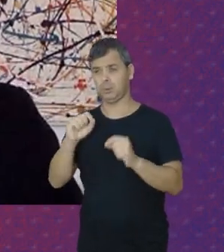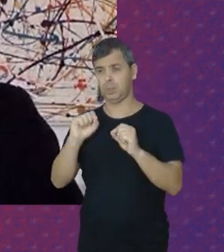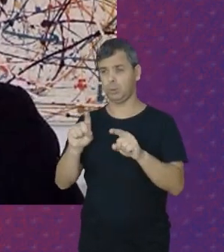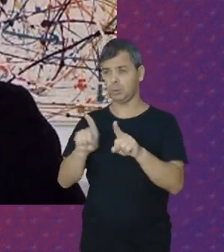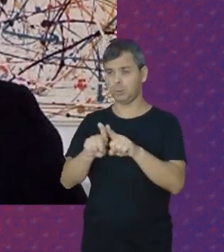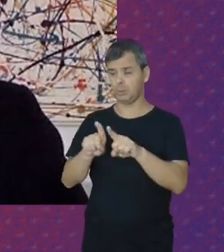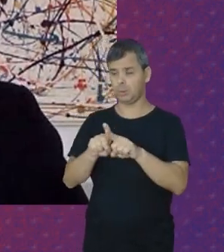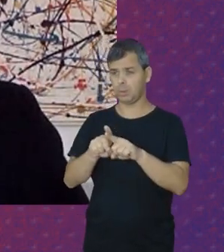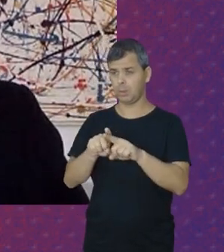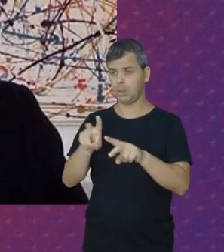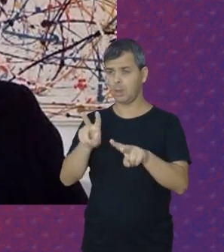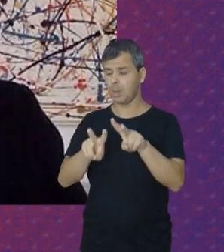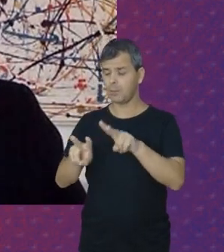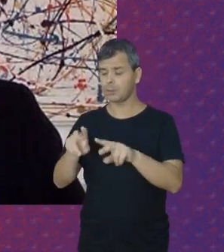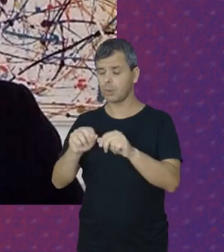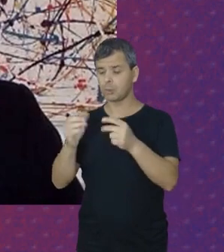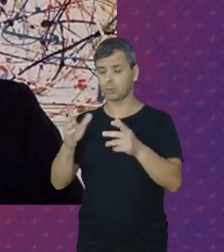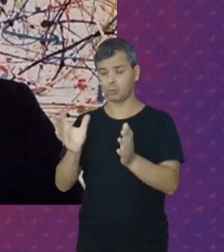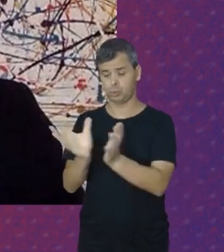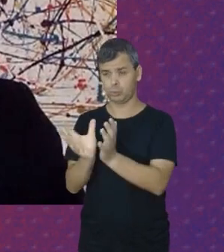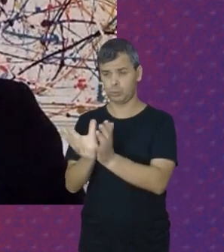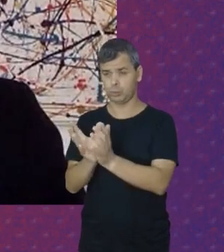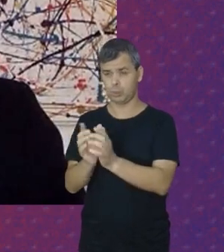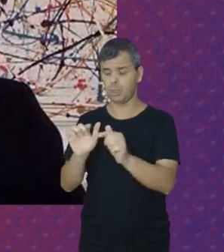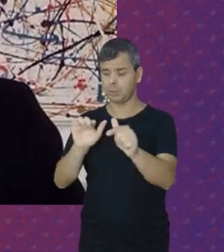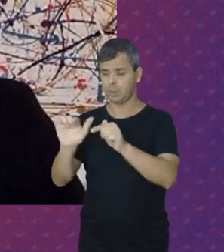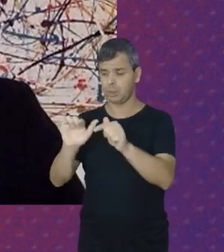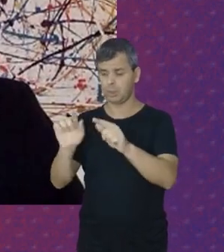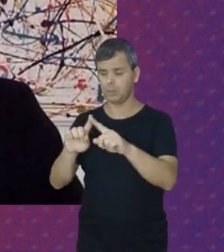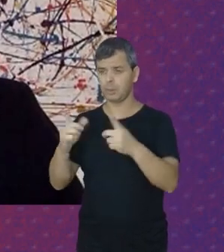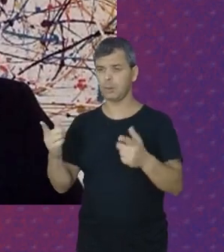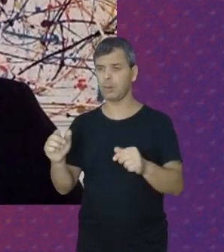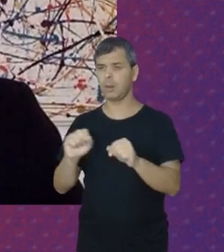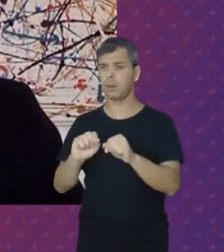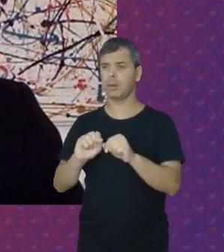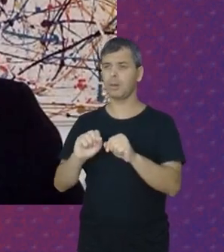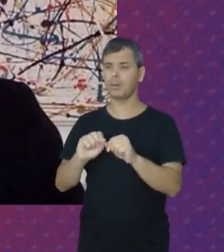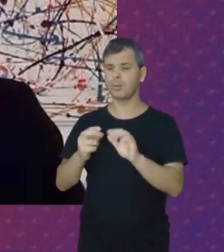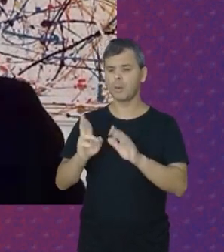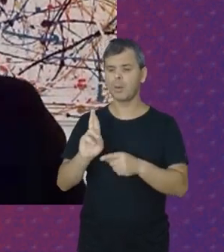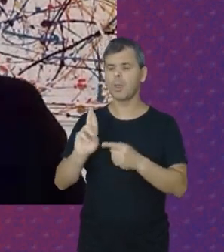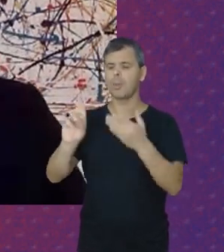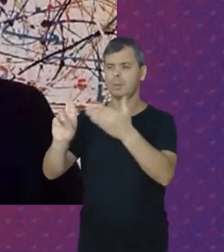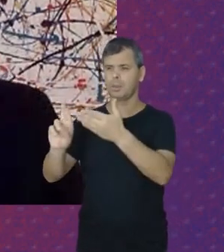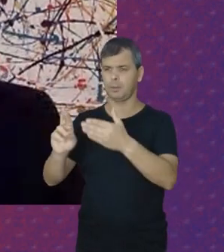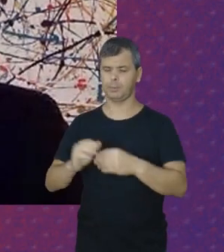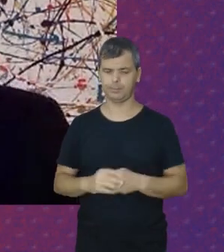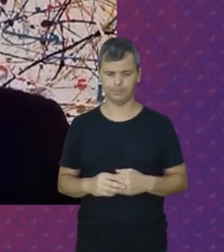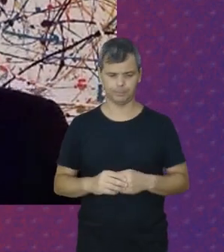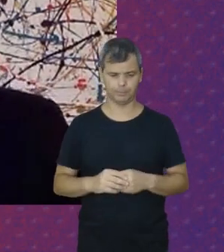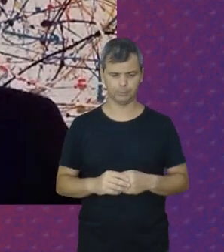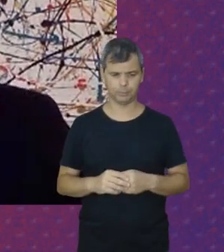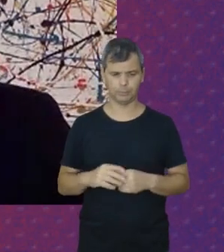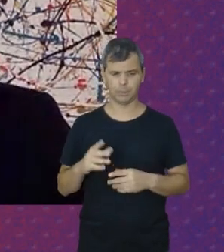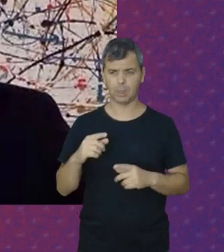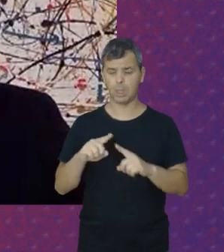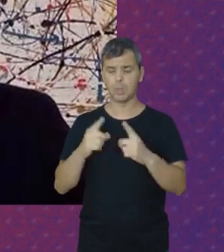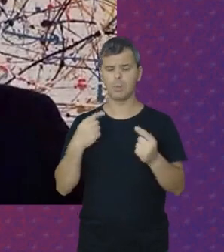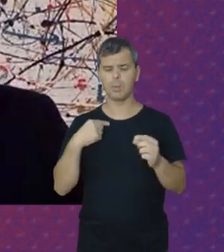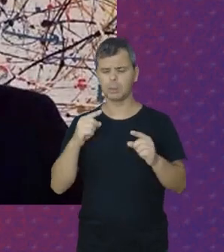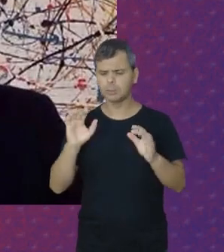Na visão Dessas elites As trabalhadoras Domésticas Representavam Isso está Muito